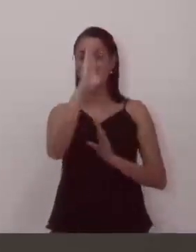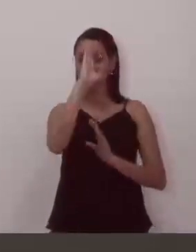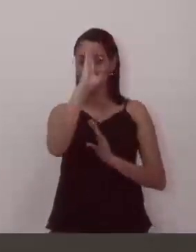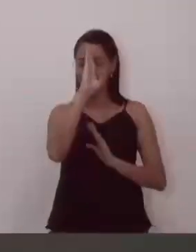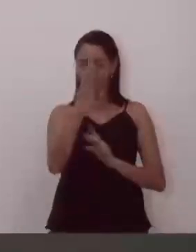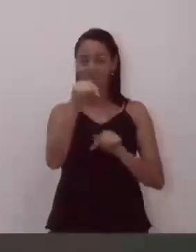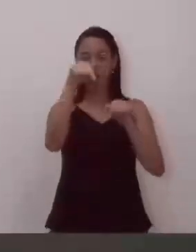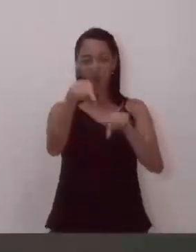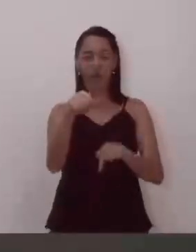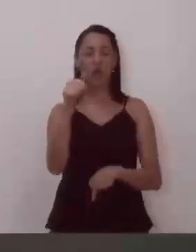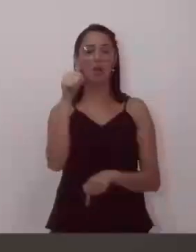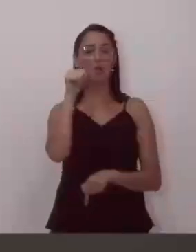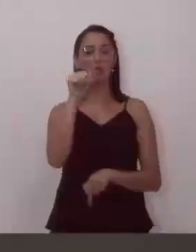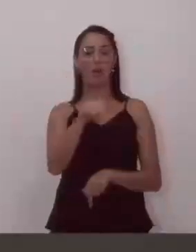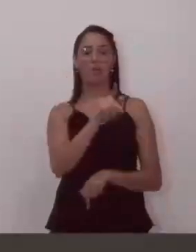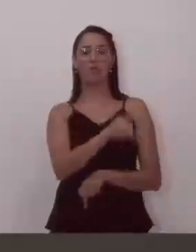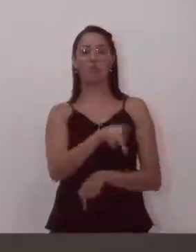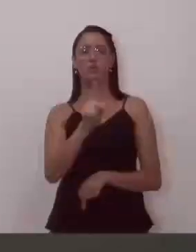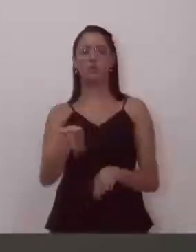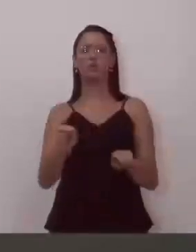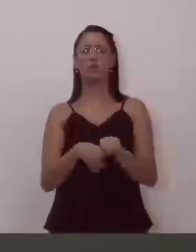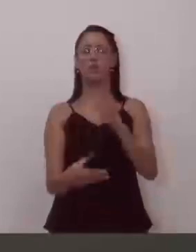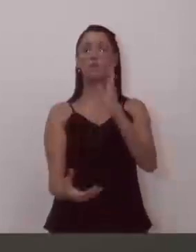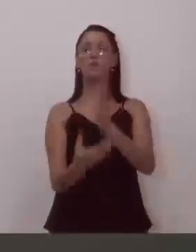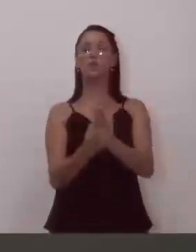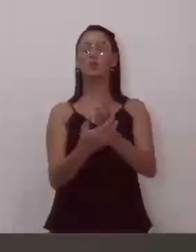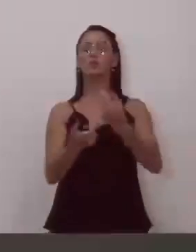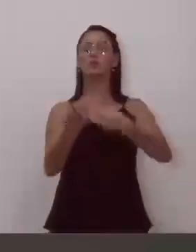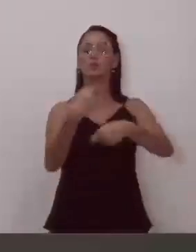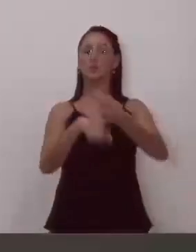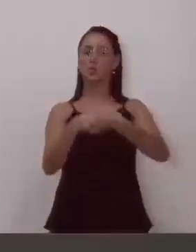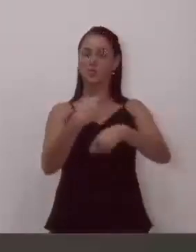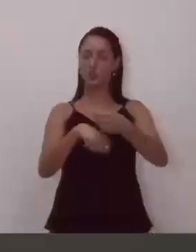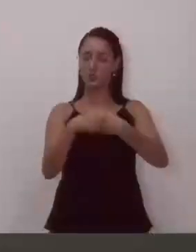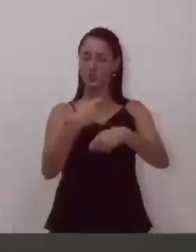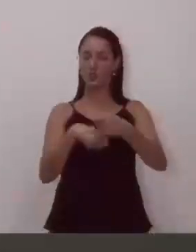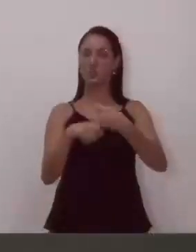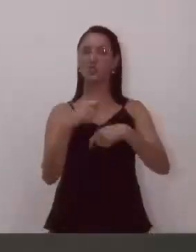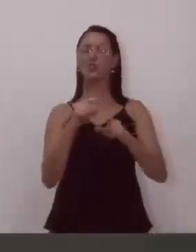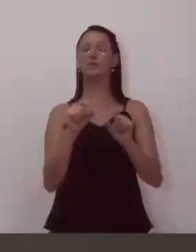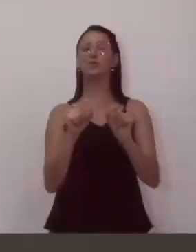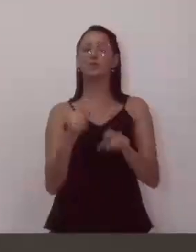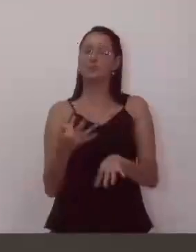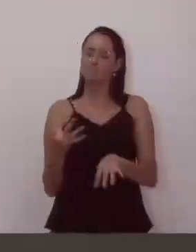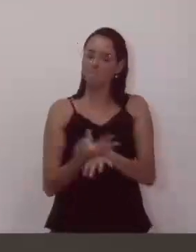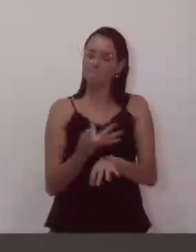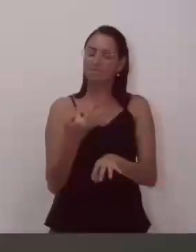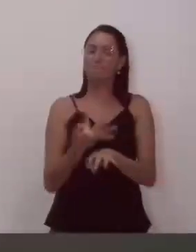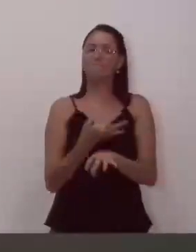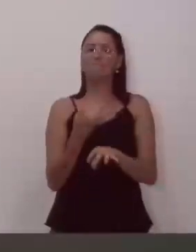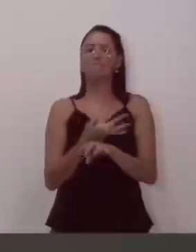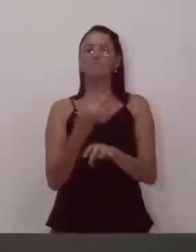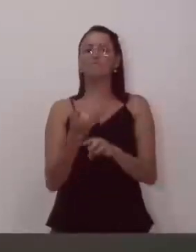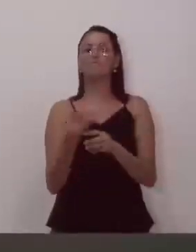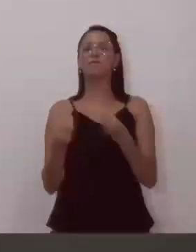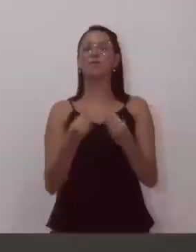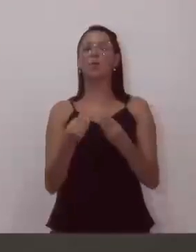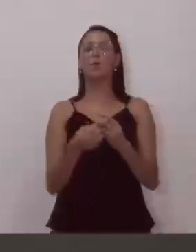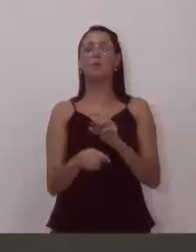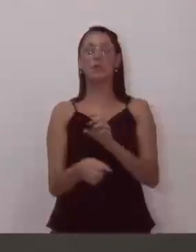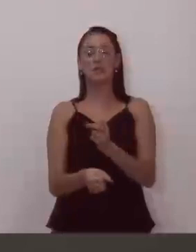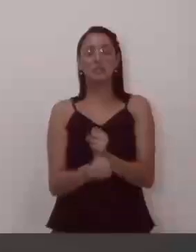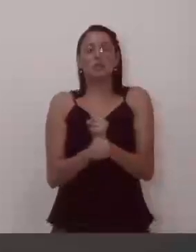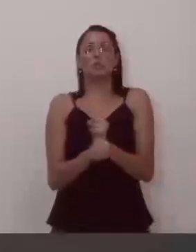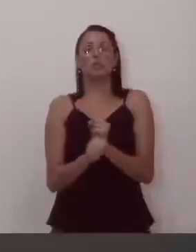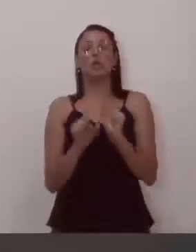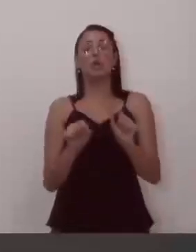também existe um processo de uso, de processo administrativo também, para reprimir qualquer professor que se